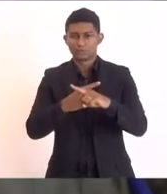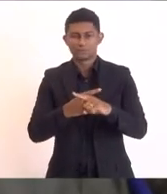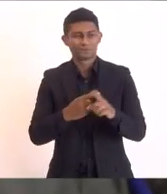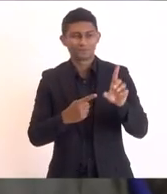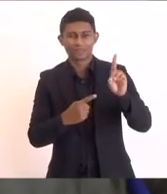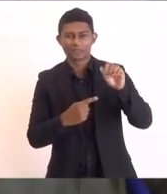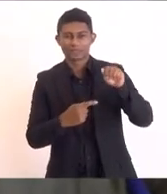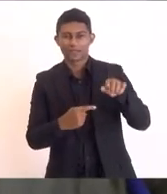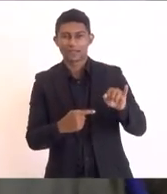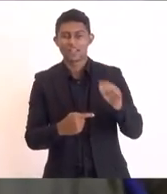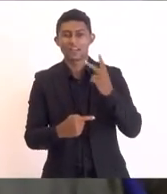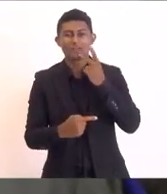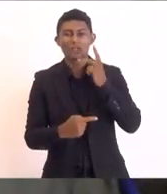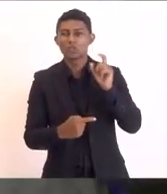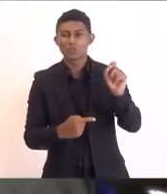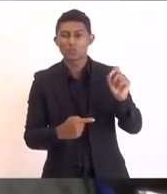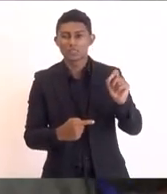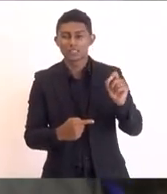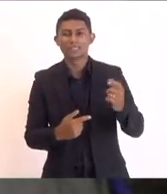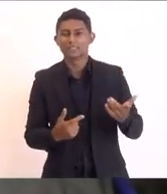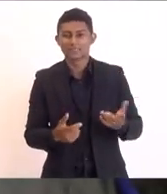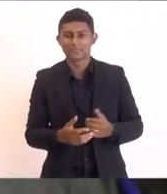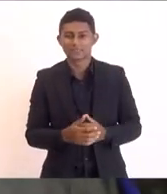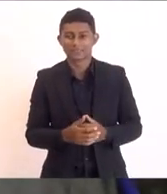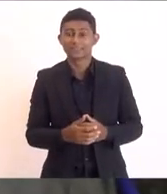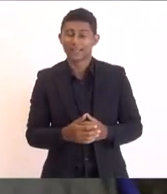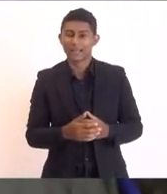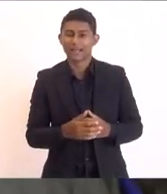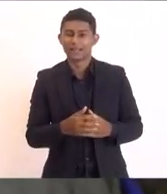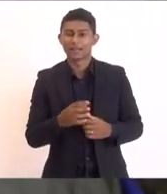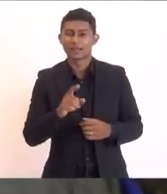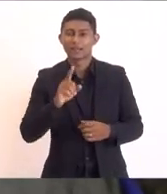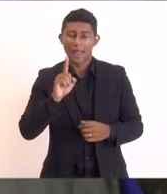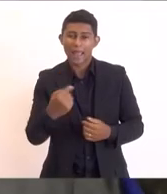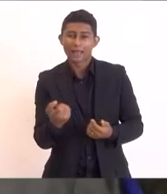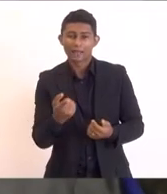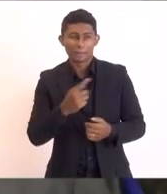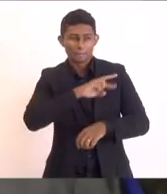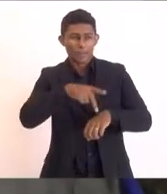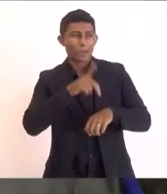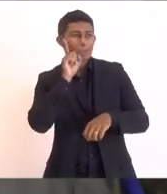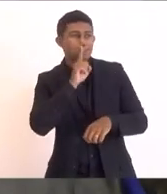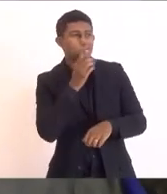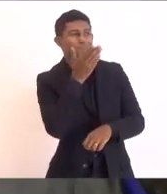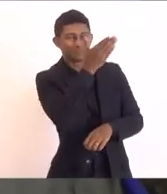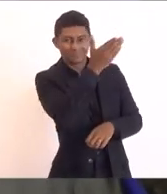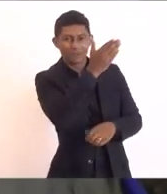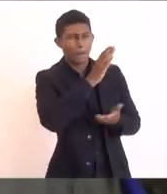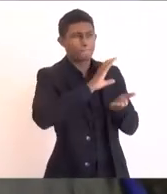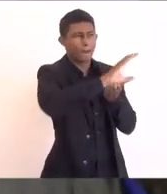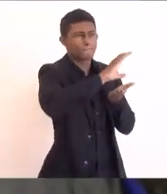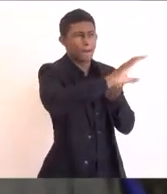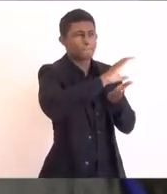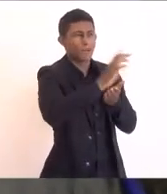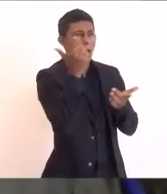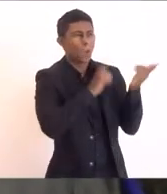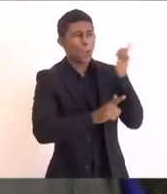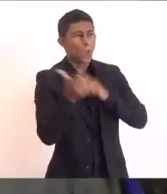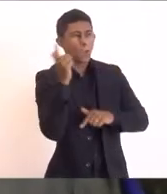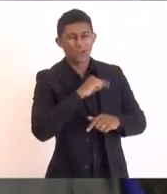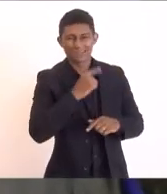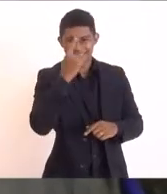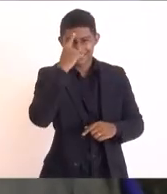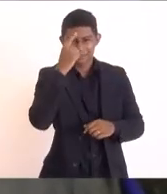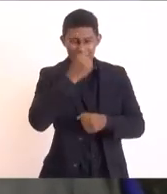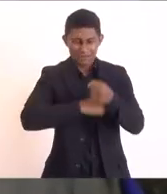brincando comigo new deal ninguém vai saber o que é são investimentos que foram feitos nos Estados Unidos para tirar os Estados Unidos da grande repressão dos